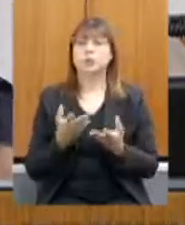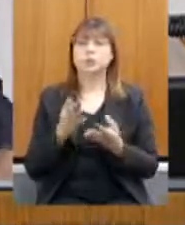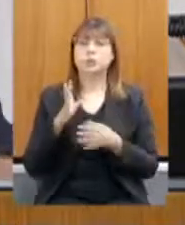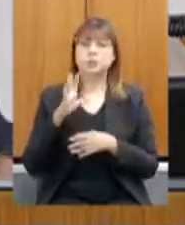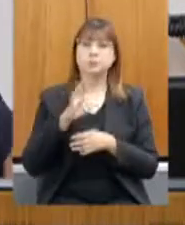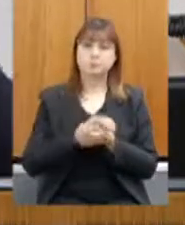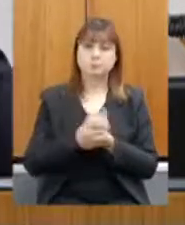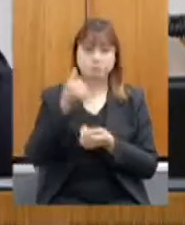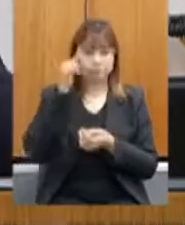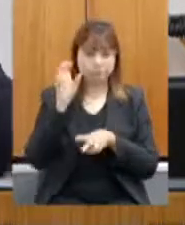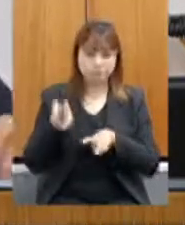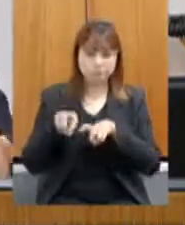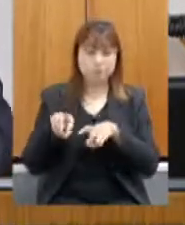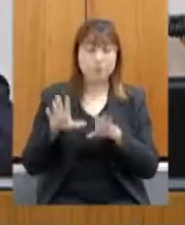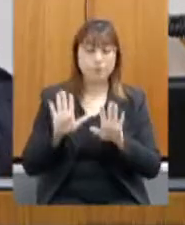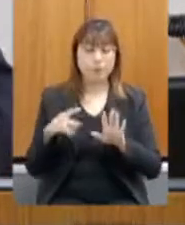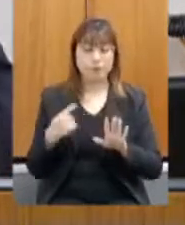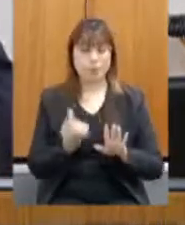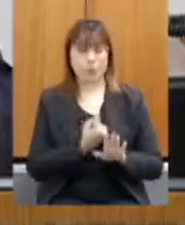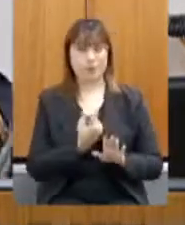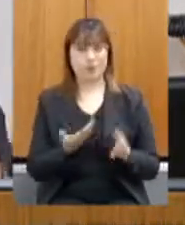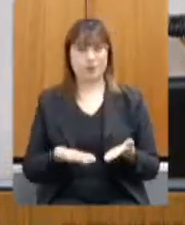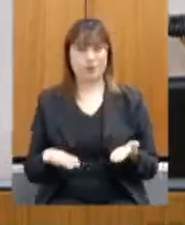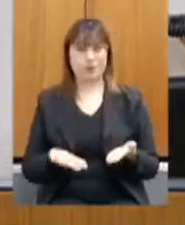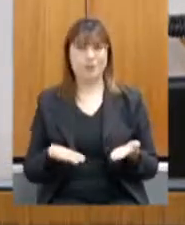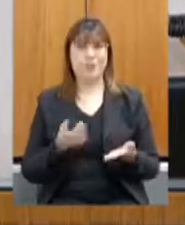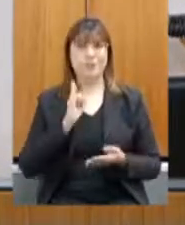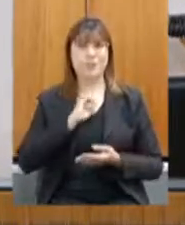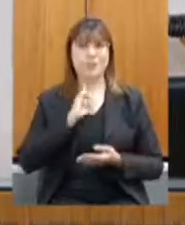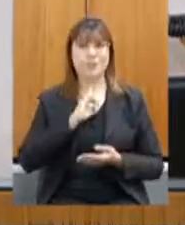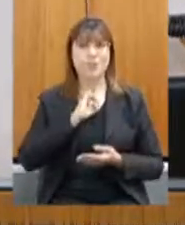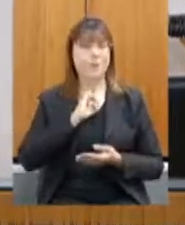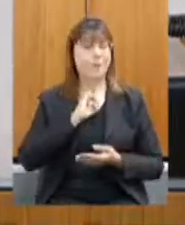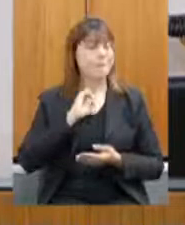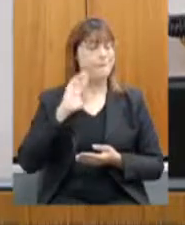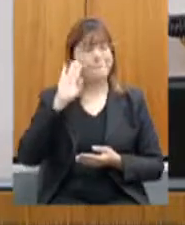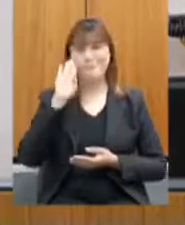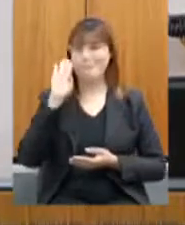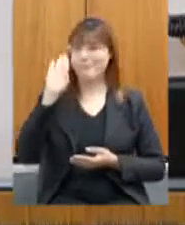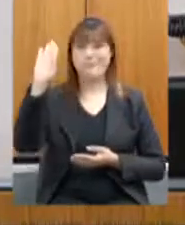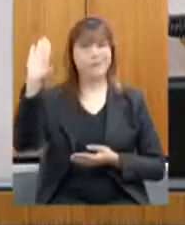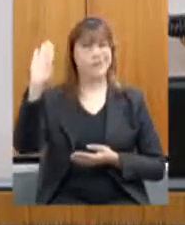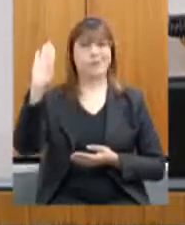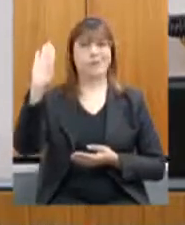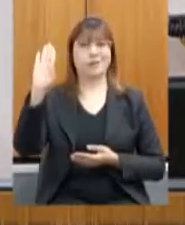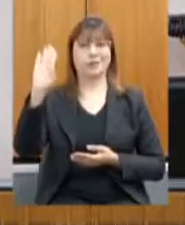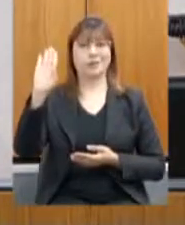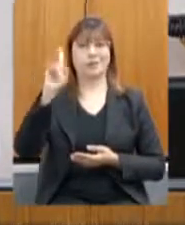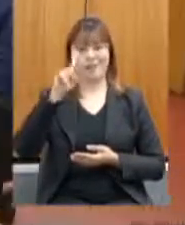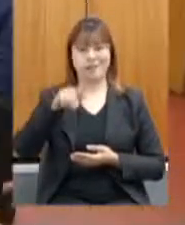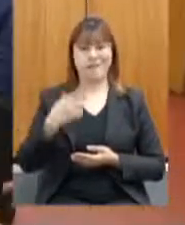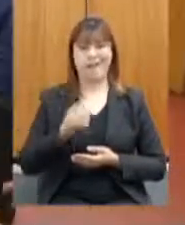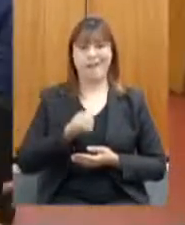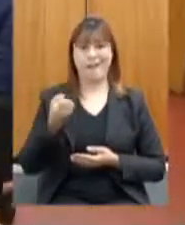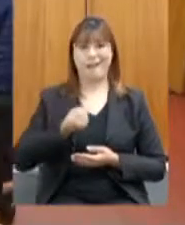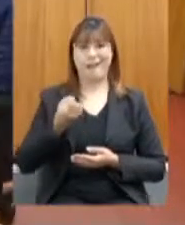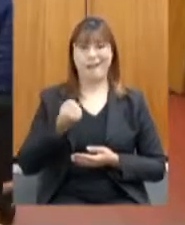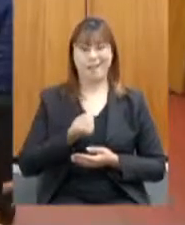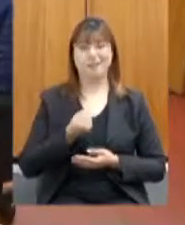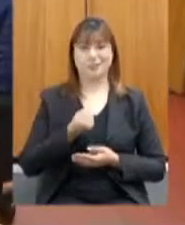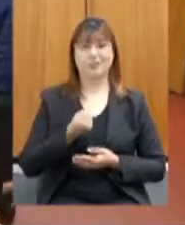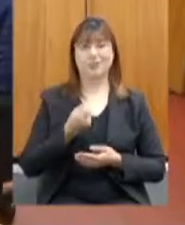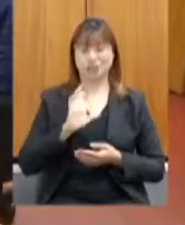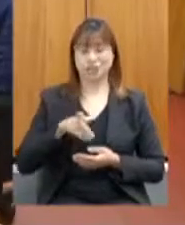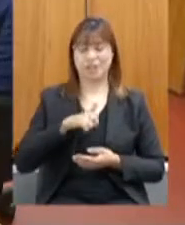nós, Minas Gerais, como o maior produtor, a maior bacia leiteira do Brasil, com dados aí de